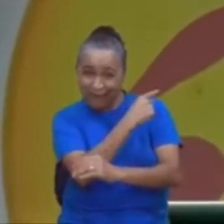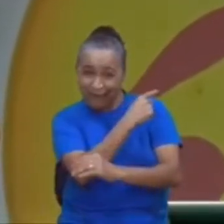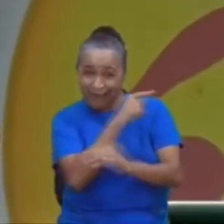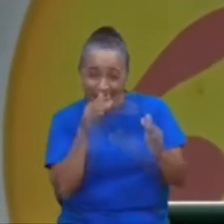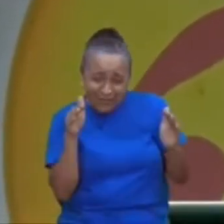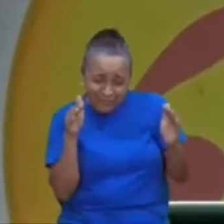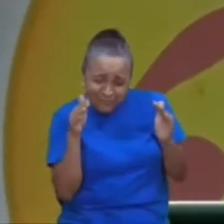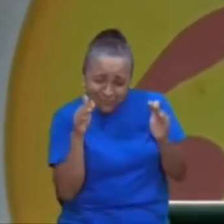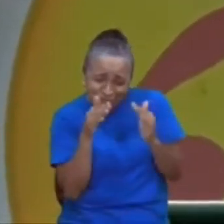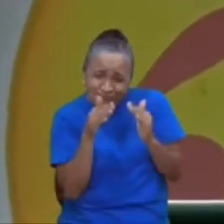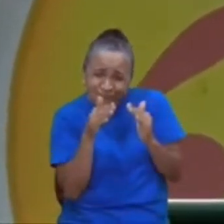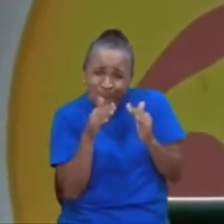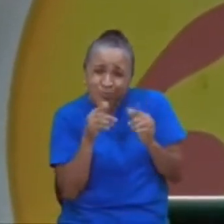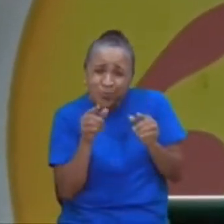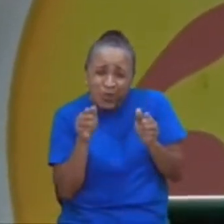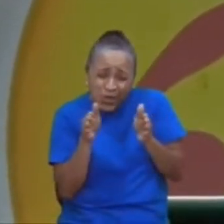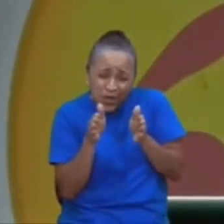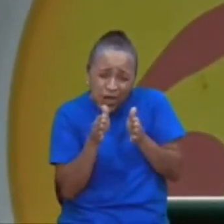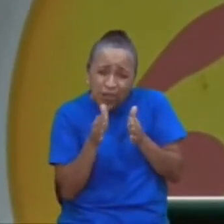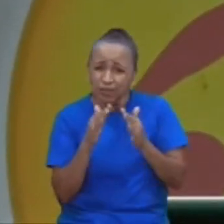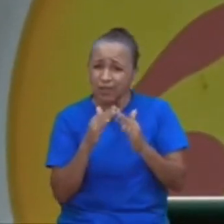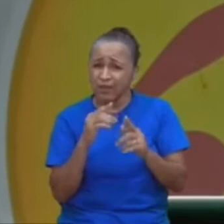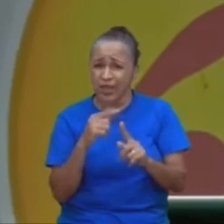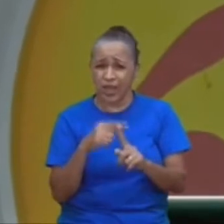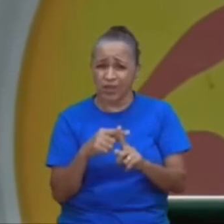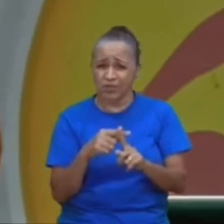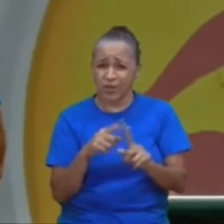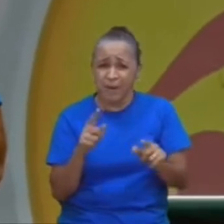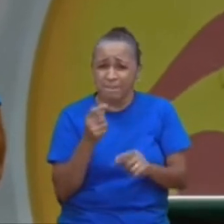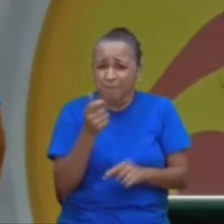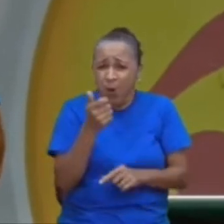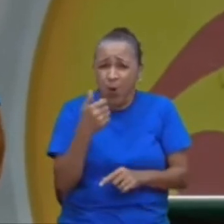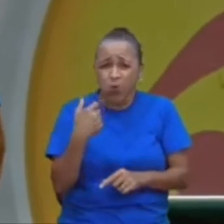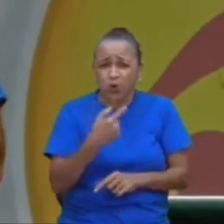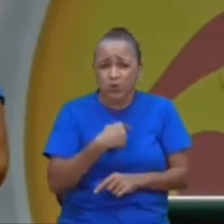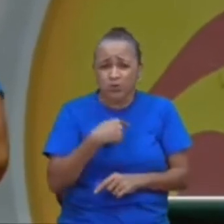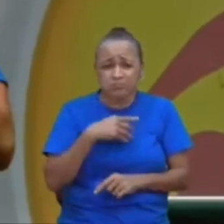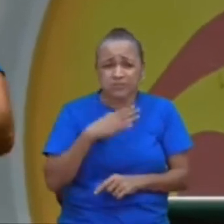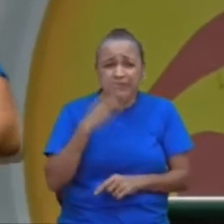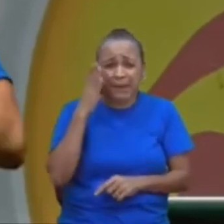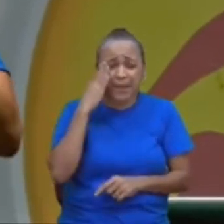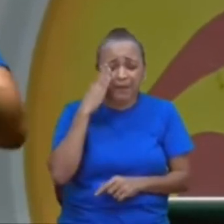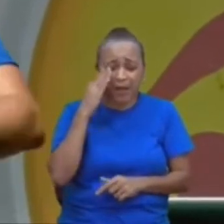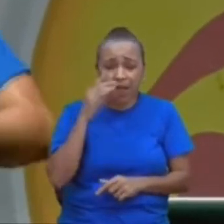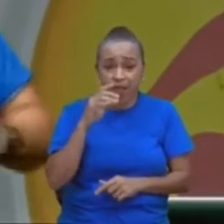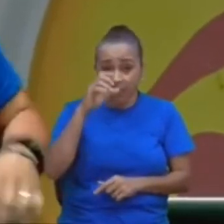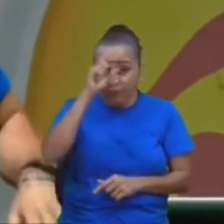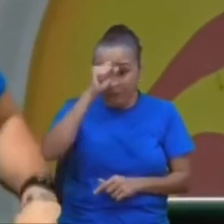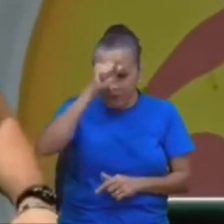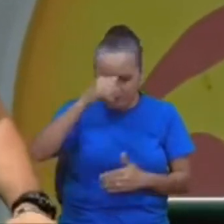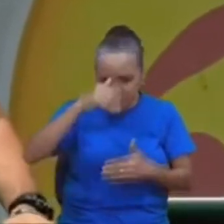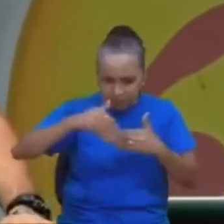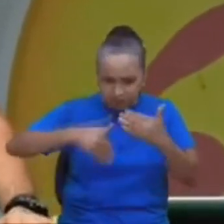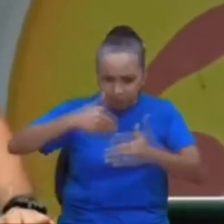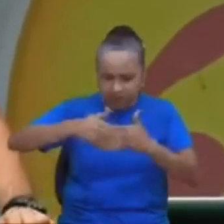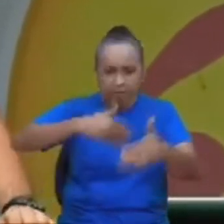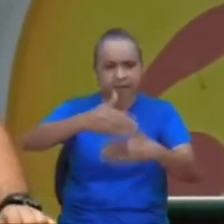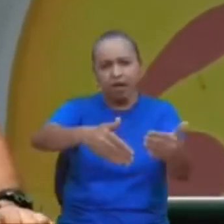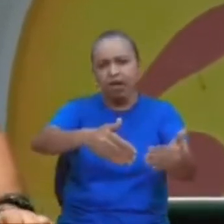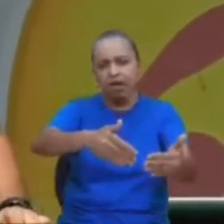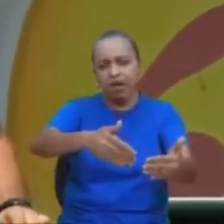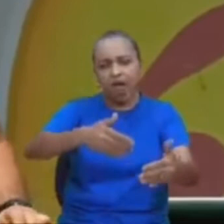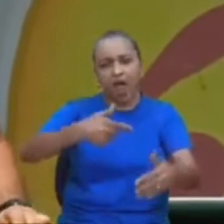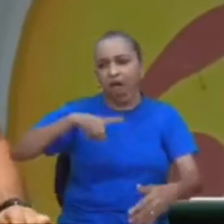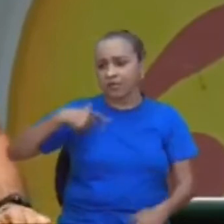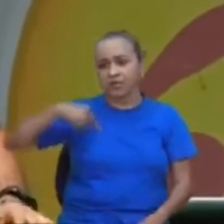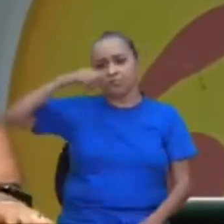mas o pouco que nós tínhamos, o pouco do conhecimento que eu tinha, porque eu fui aprendendo, junto com o crescimento da igreja, e